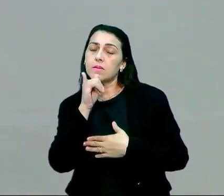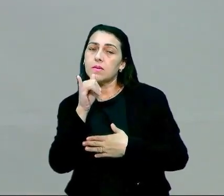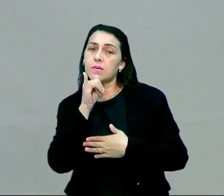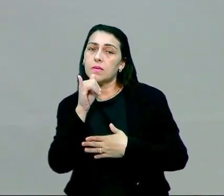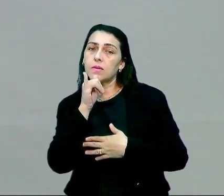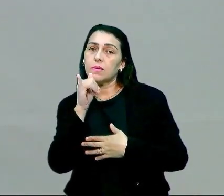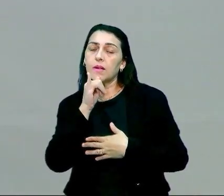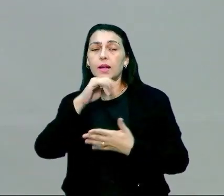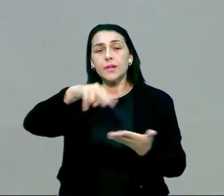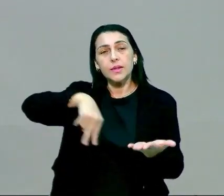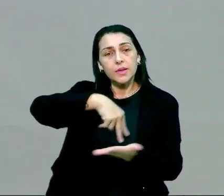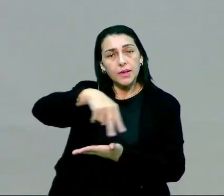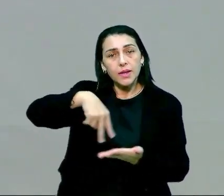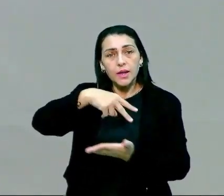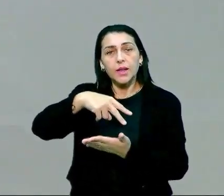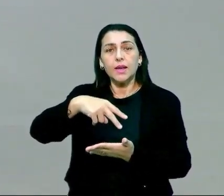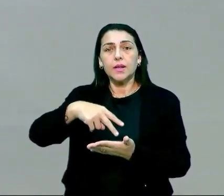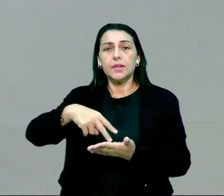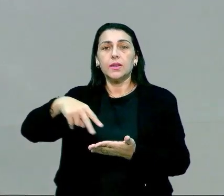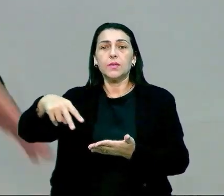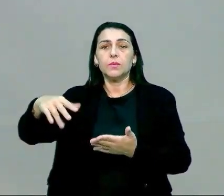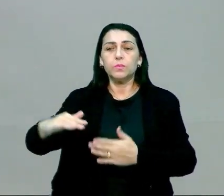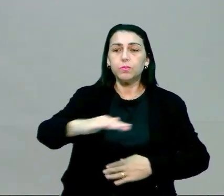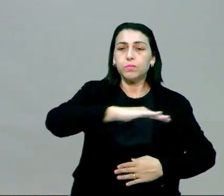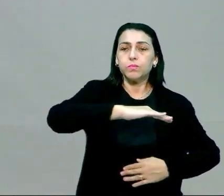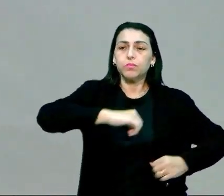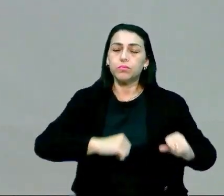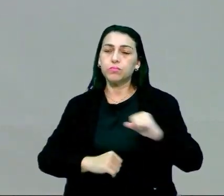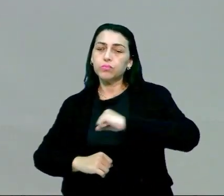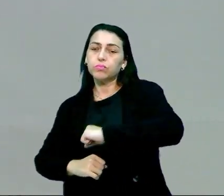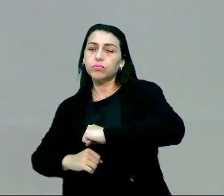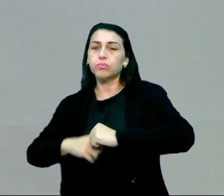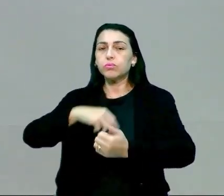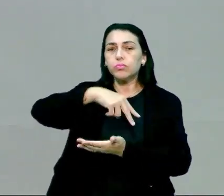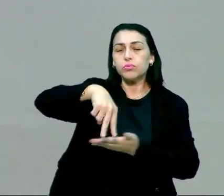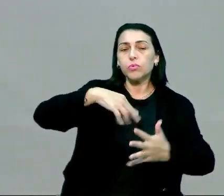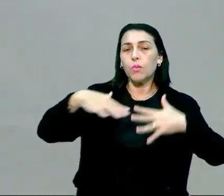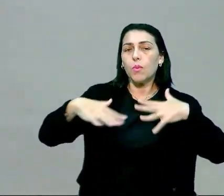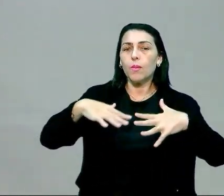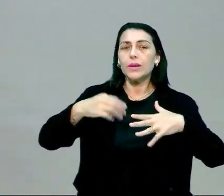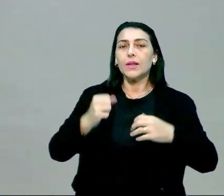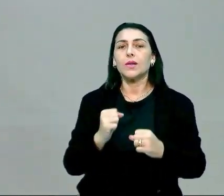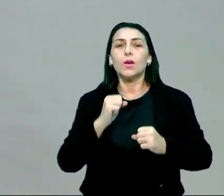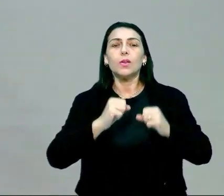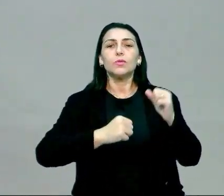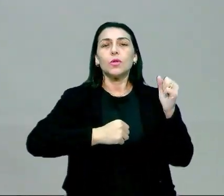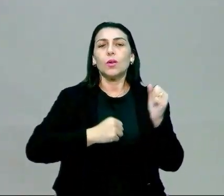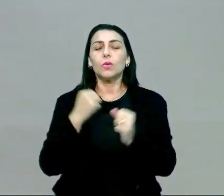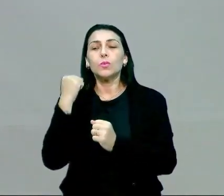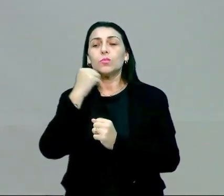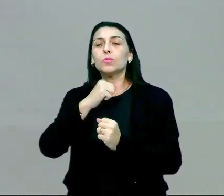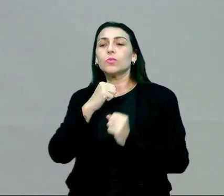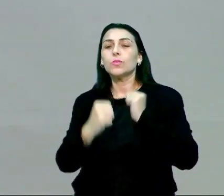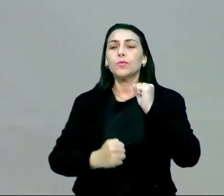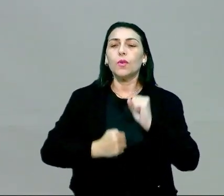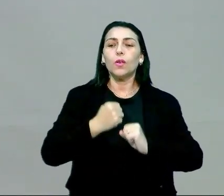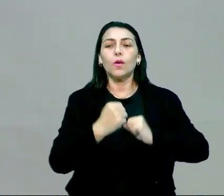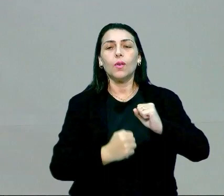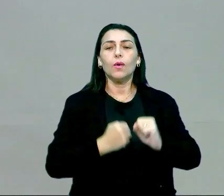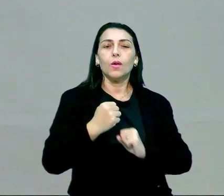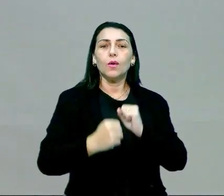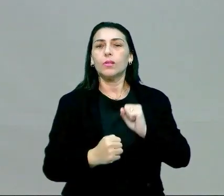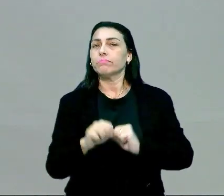as danças aeróbicas, em que eu vou sistematizar aquele movimento. Agora se eu só estou aqui, só no tic-toczinho,